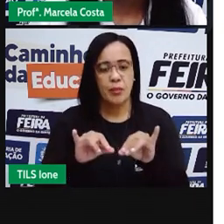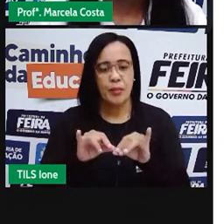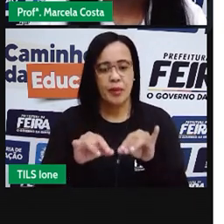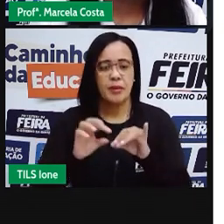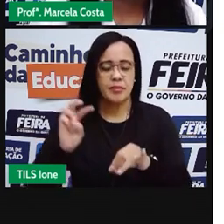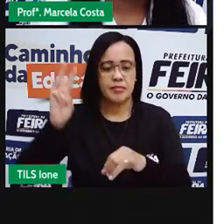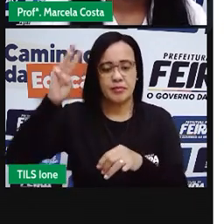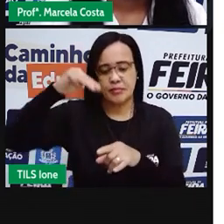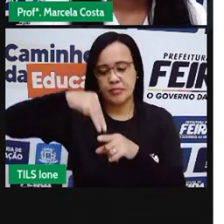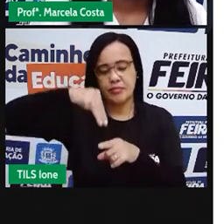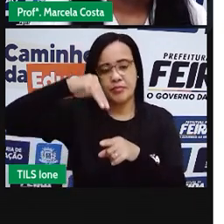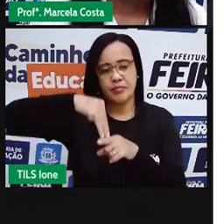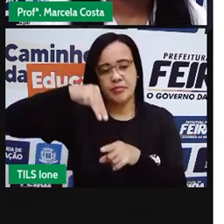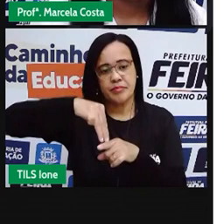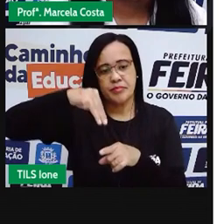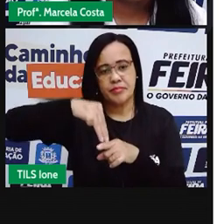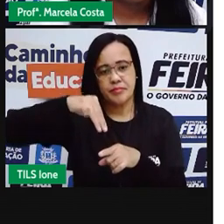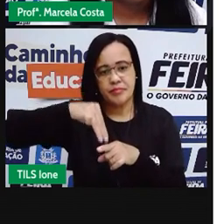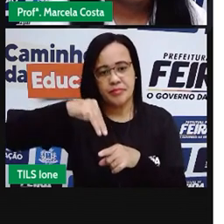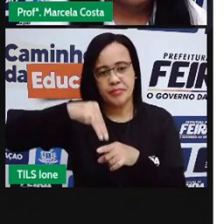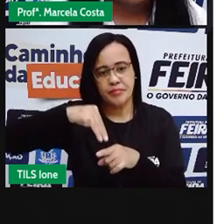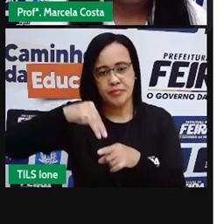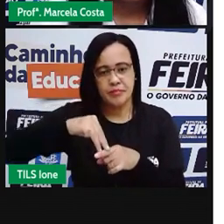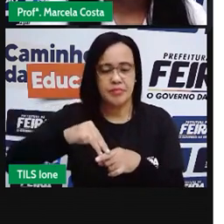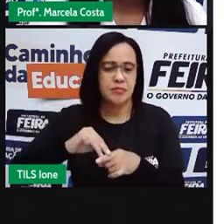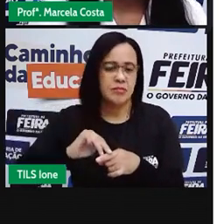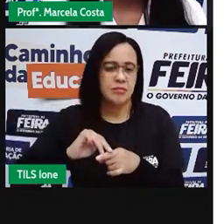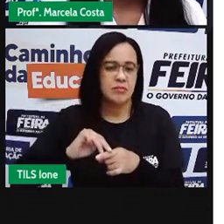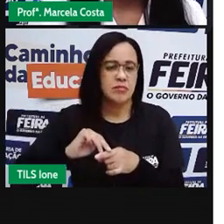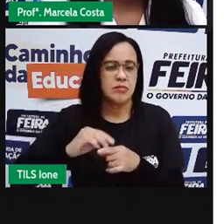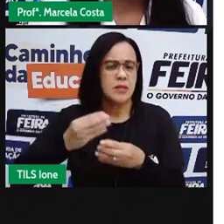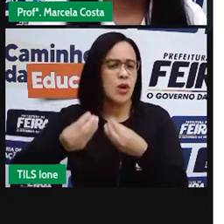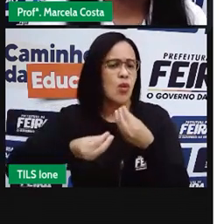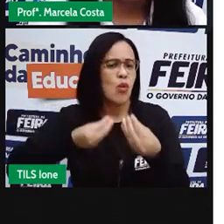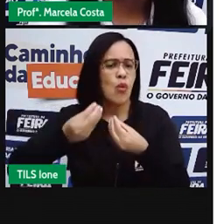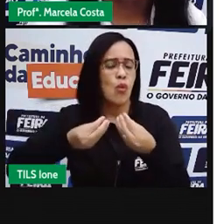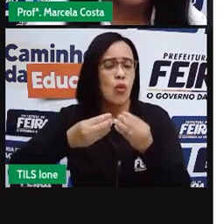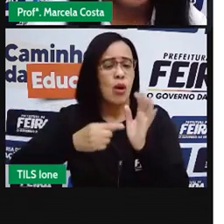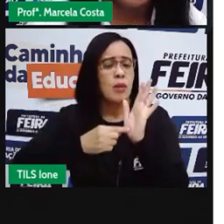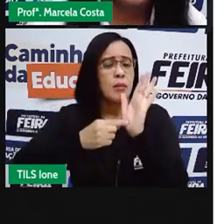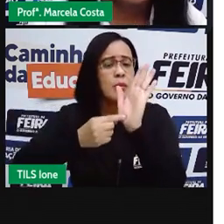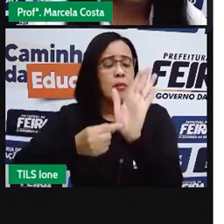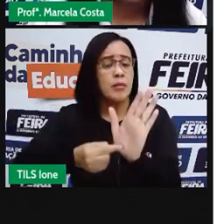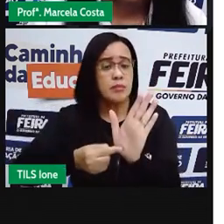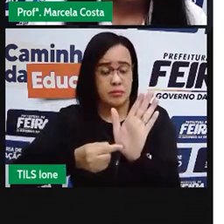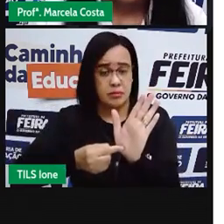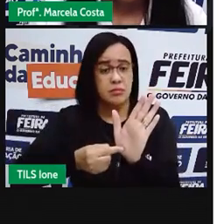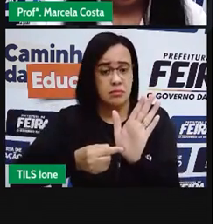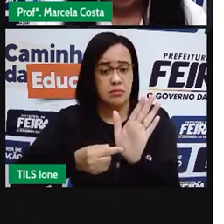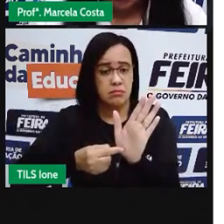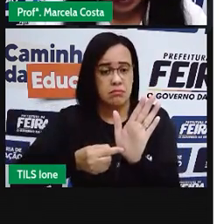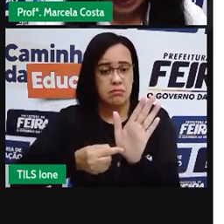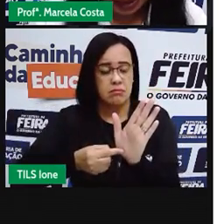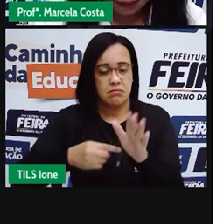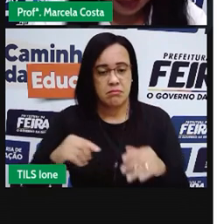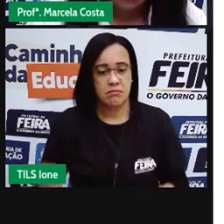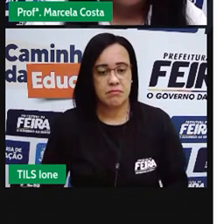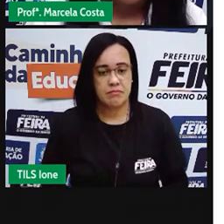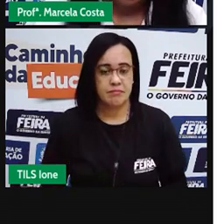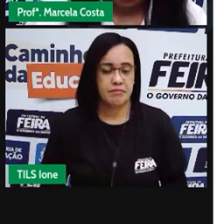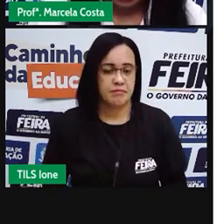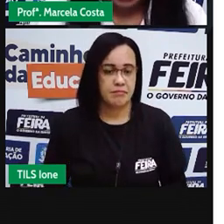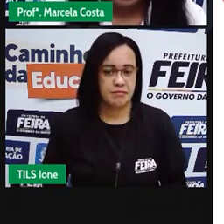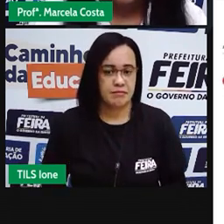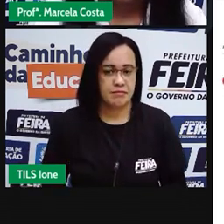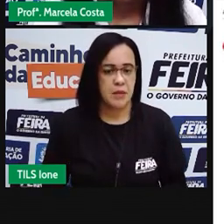Então, vamos ver a rota que ele vai mostrar, por quais avenidas a gente vai passar pra